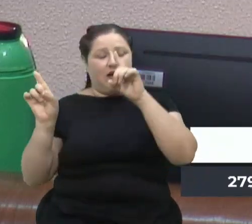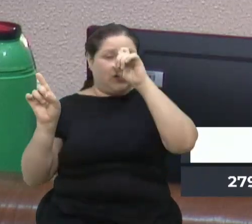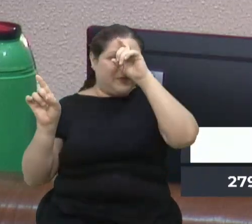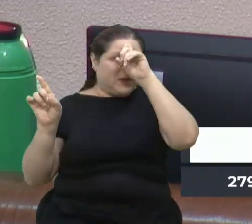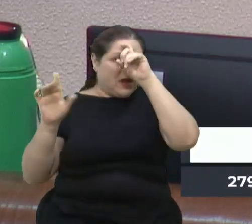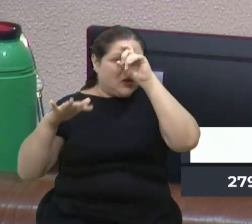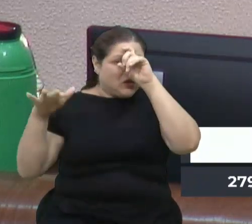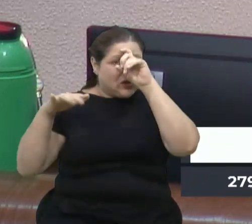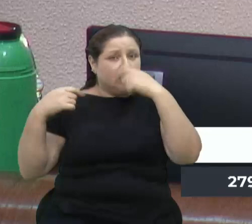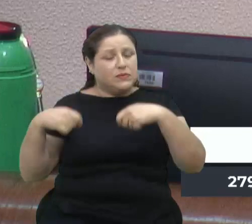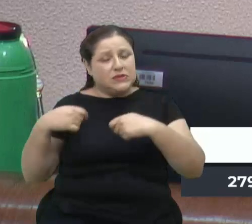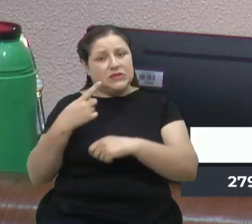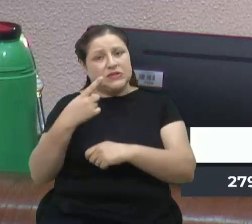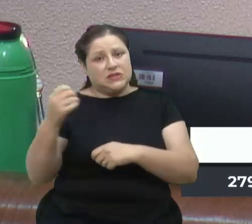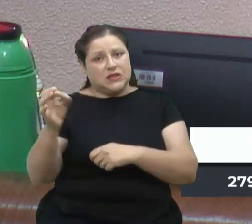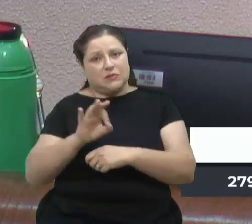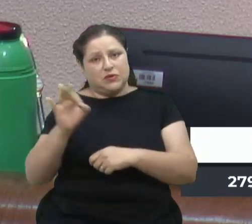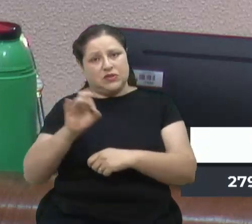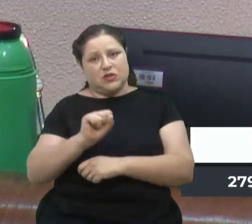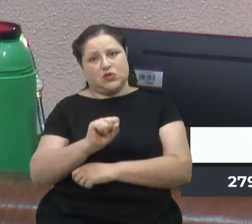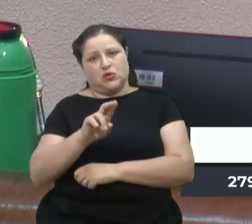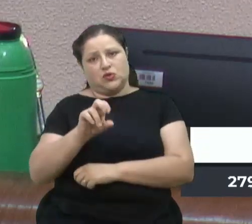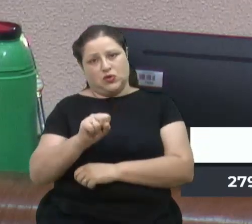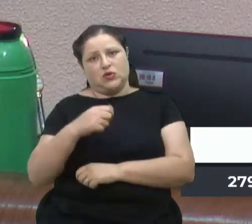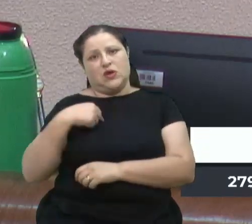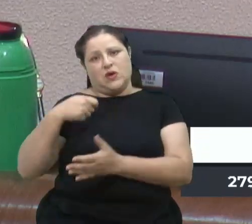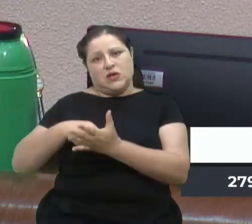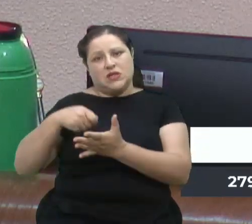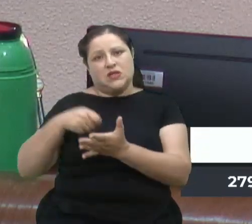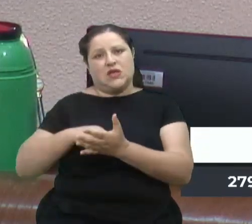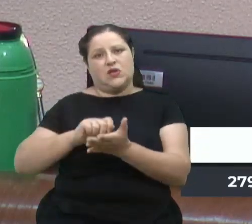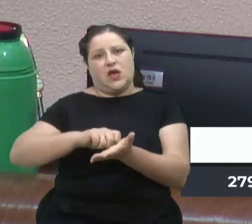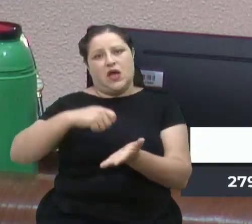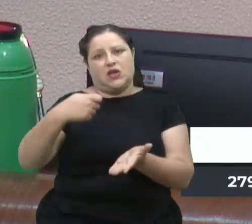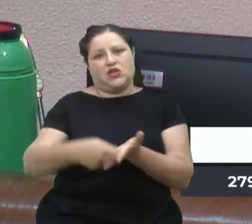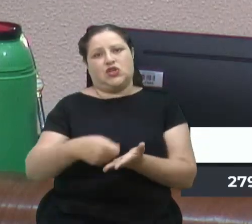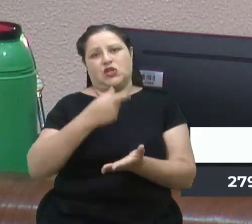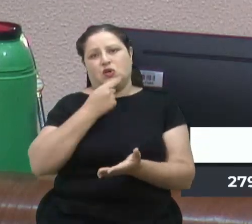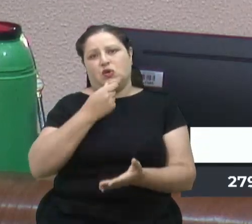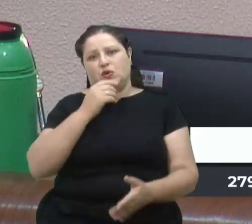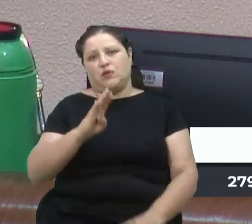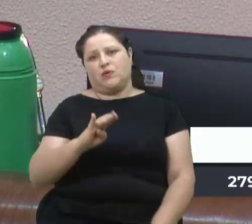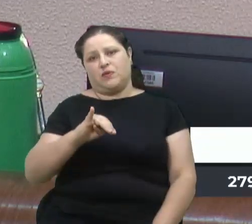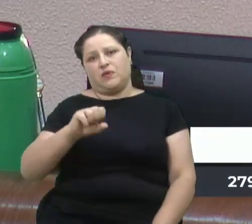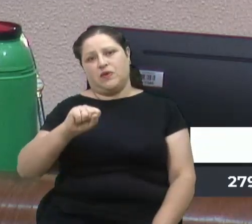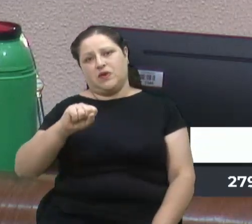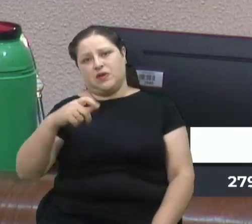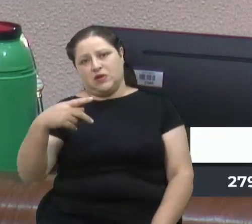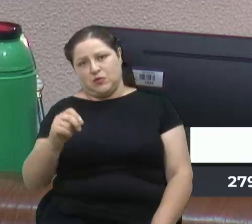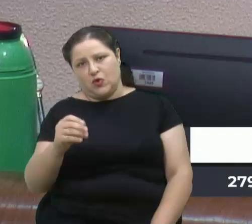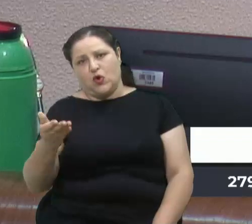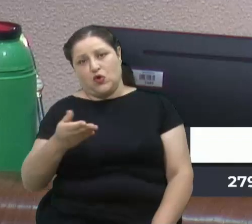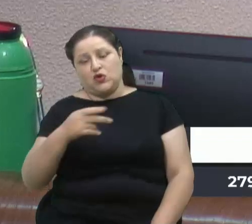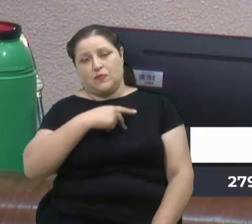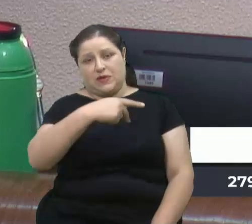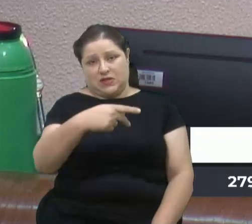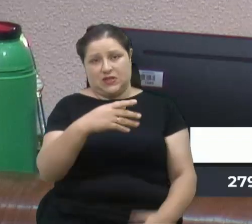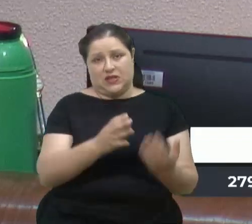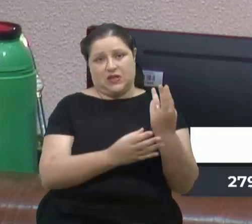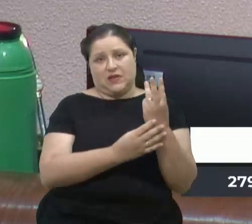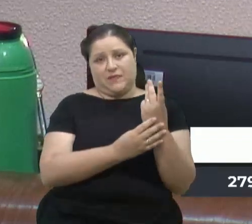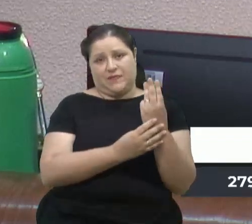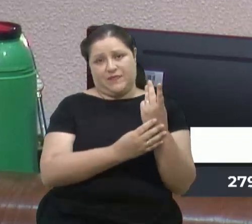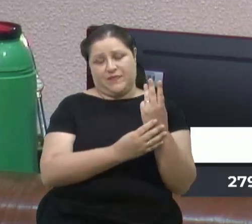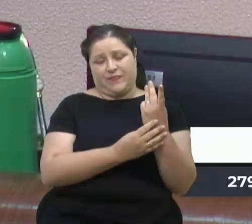% SUS. Eu estou tentando uma agenda com o bispo, que é hoje presidente da FUCS, para a gente